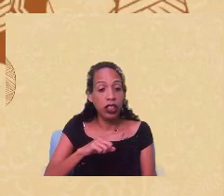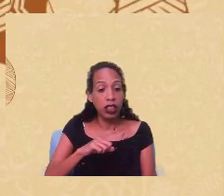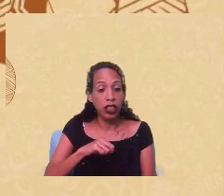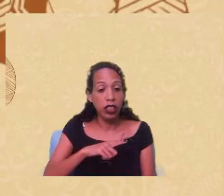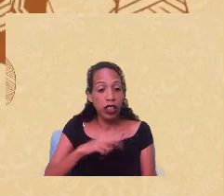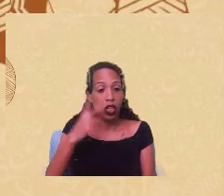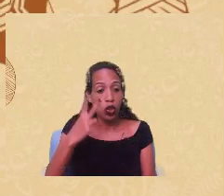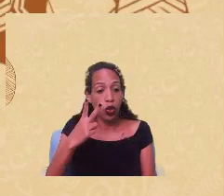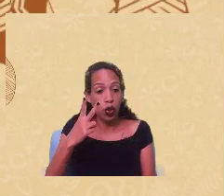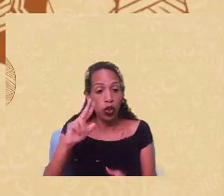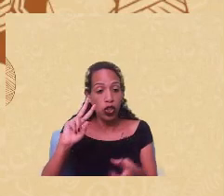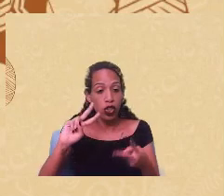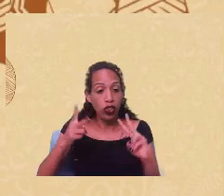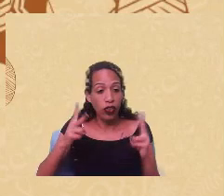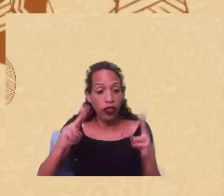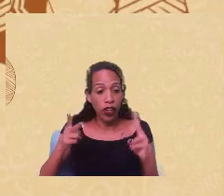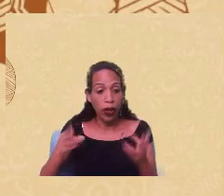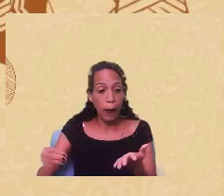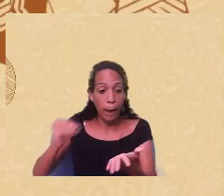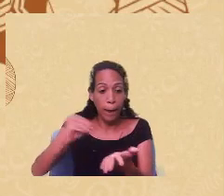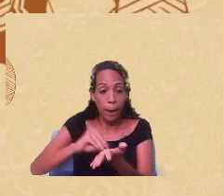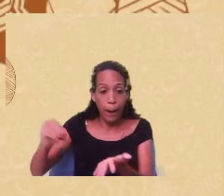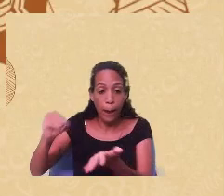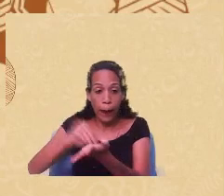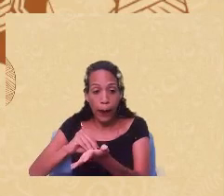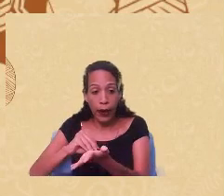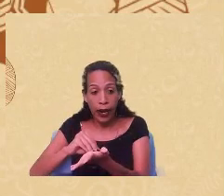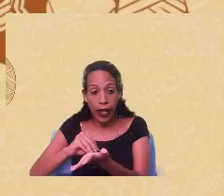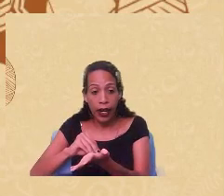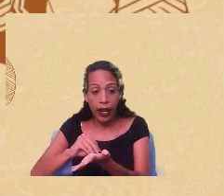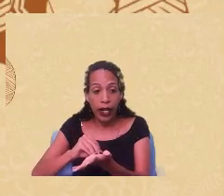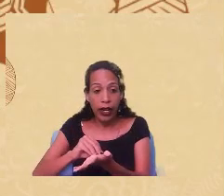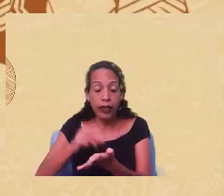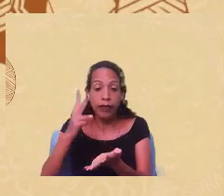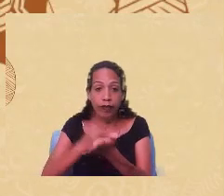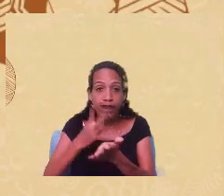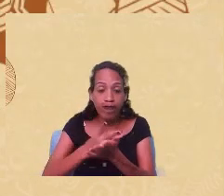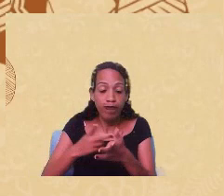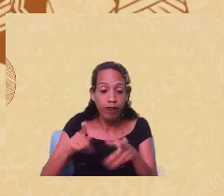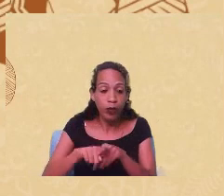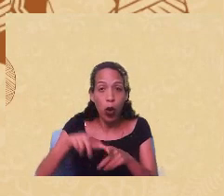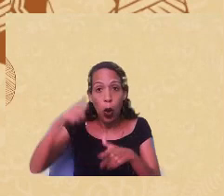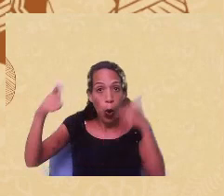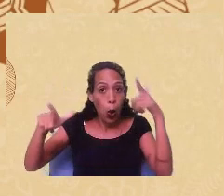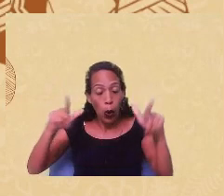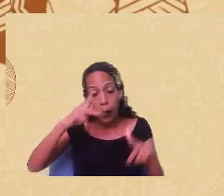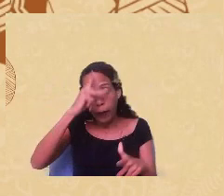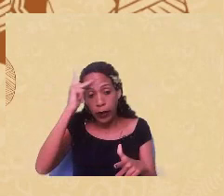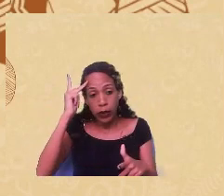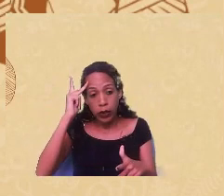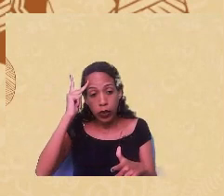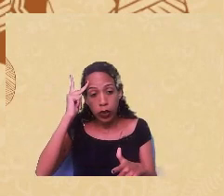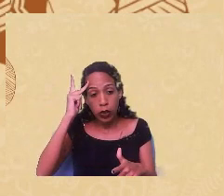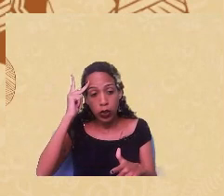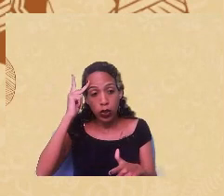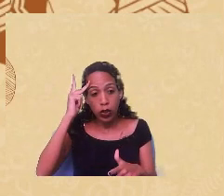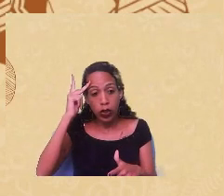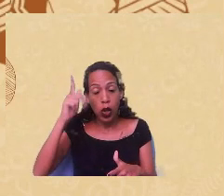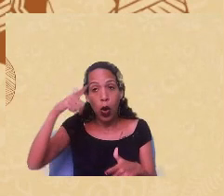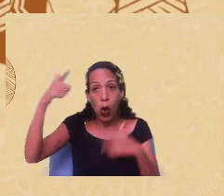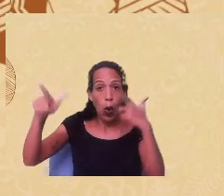dois artigos diferentes publicados no livro, né? Assim como outras pessoas que passaram aqui ou de outros